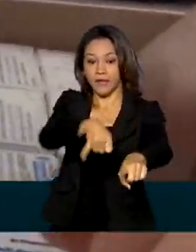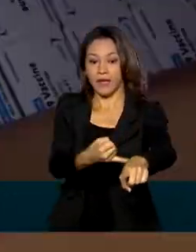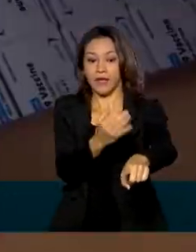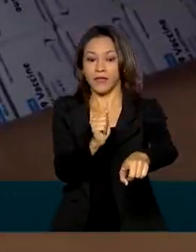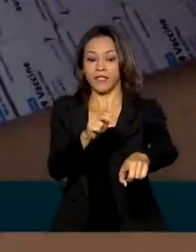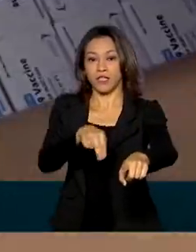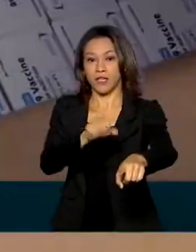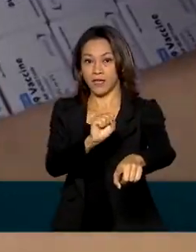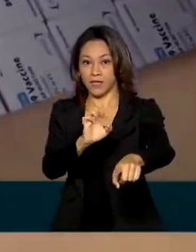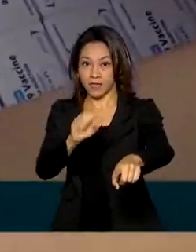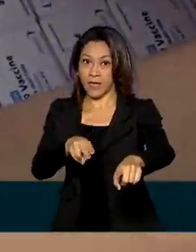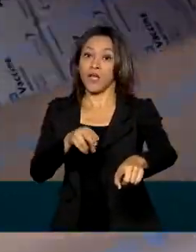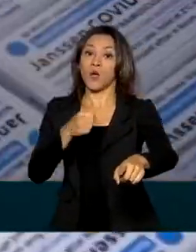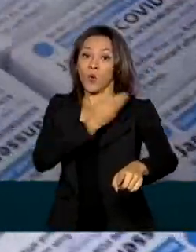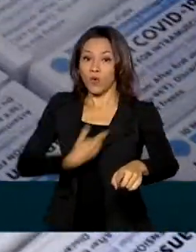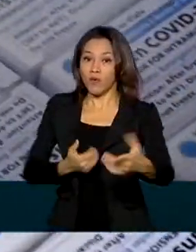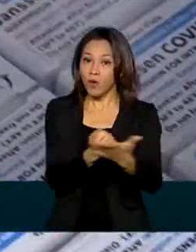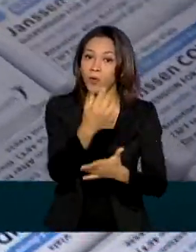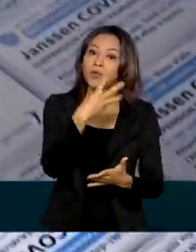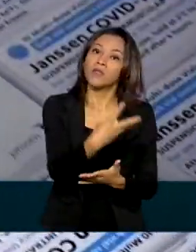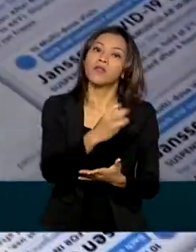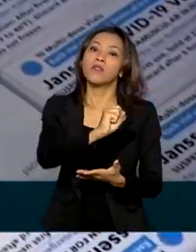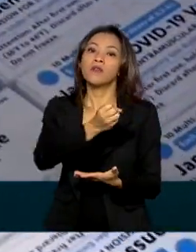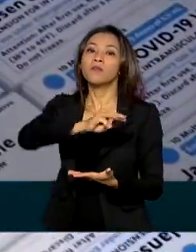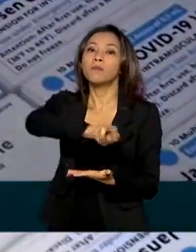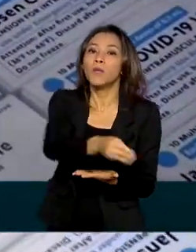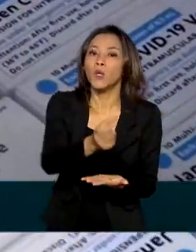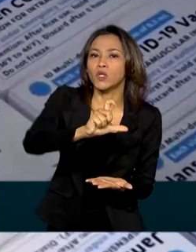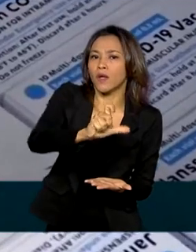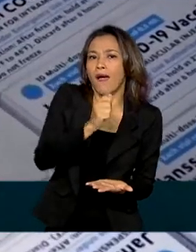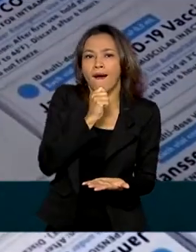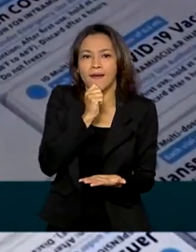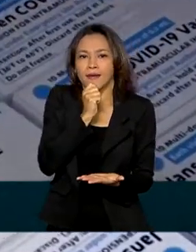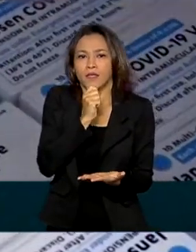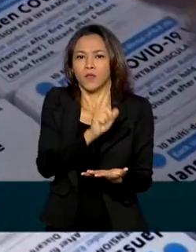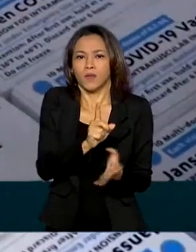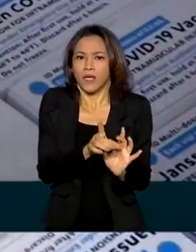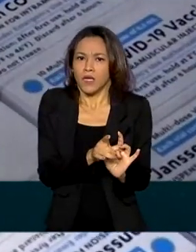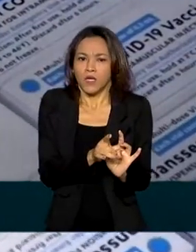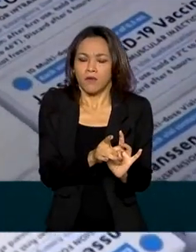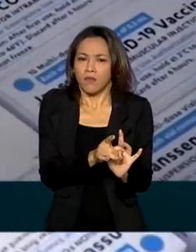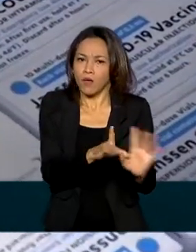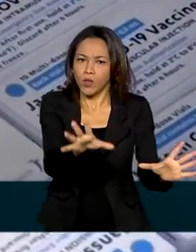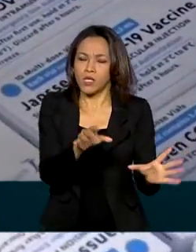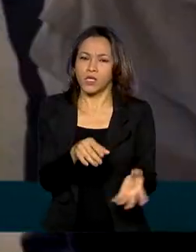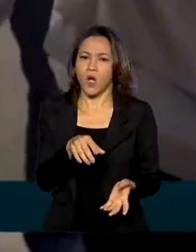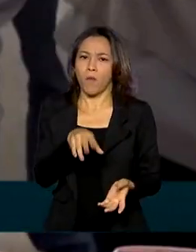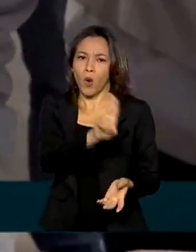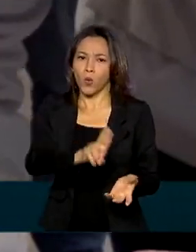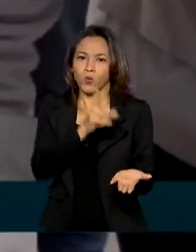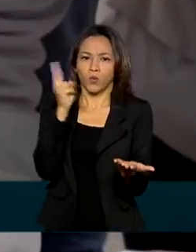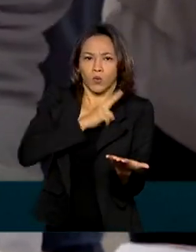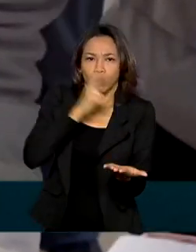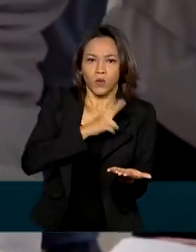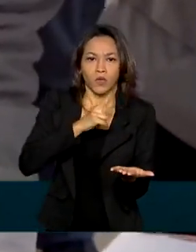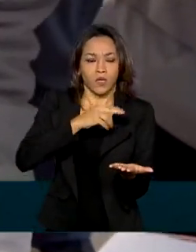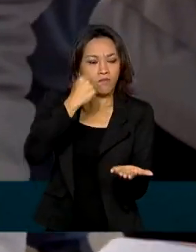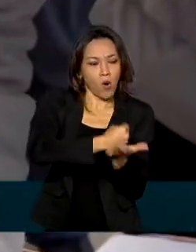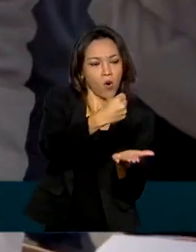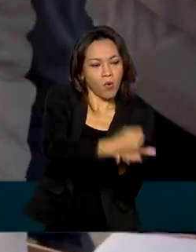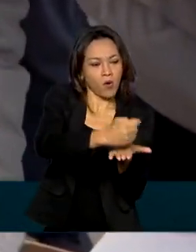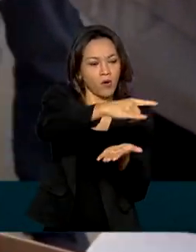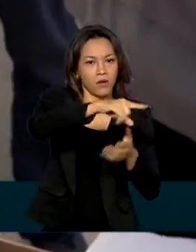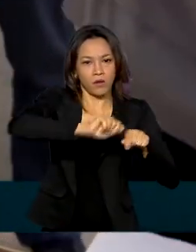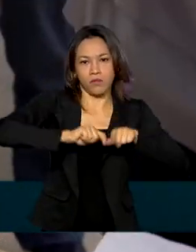milhões de doses. O laboratório ainda não tem autorização para uso emergencial nem registro definitivo da